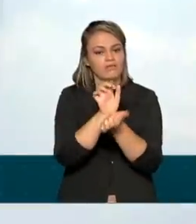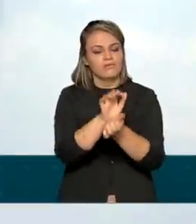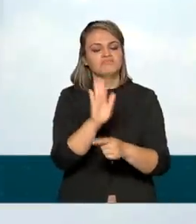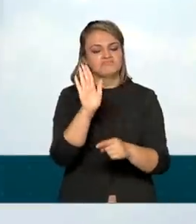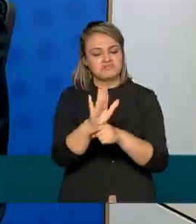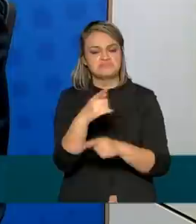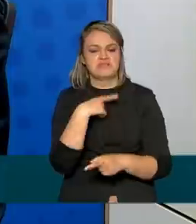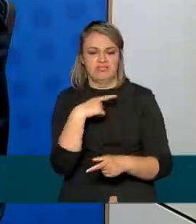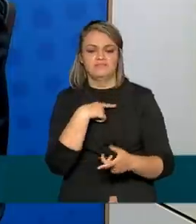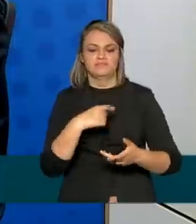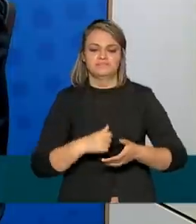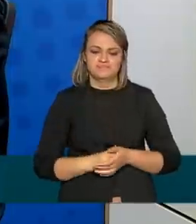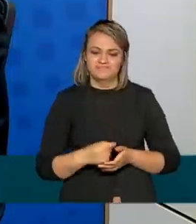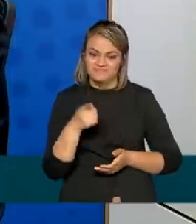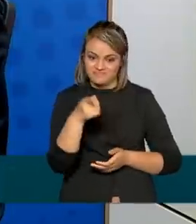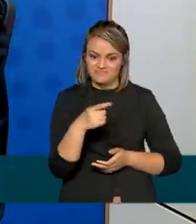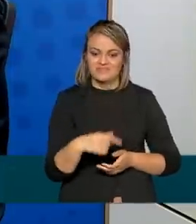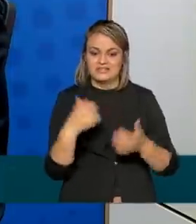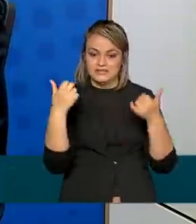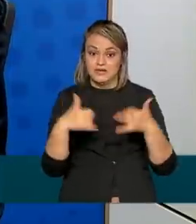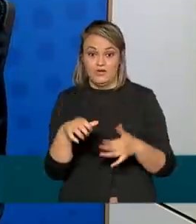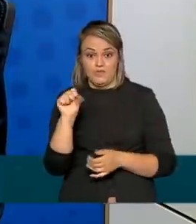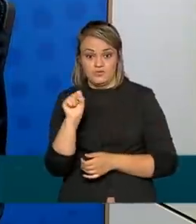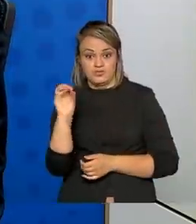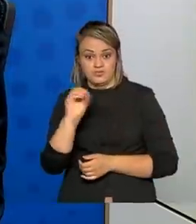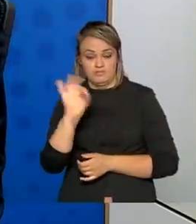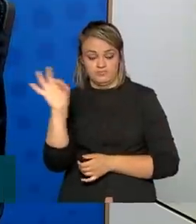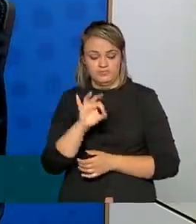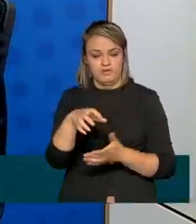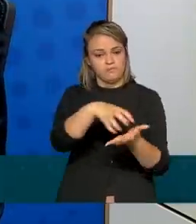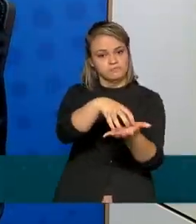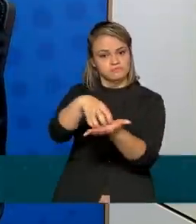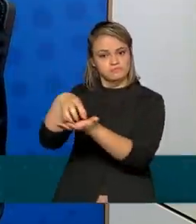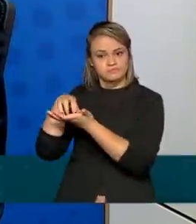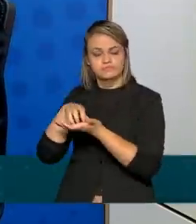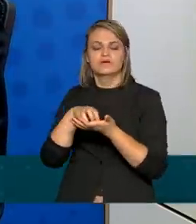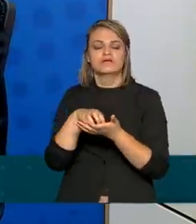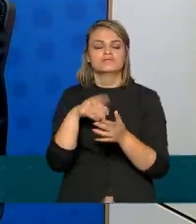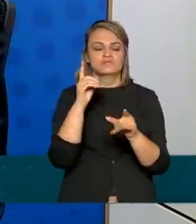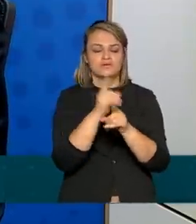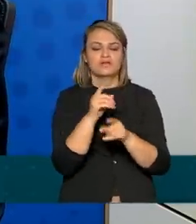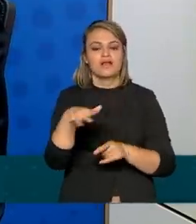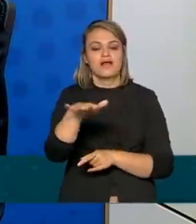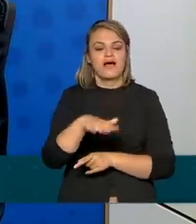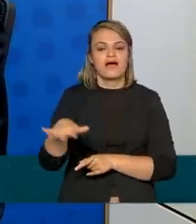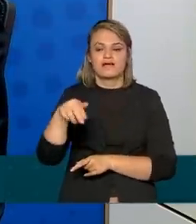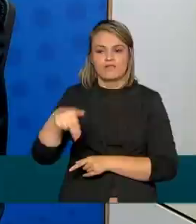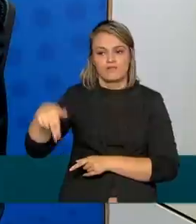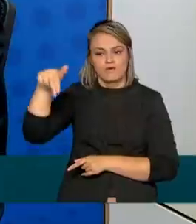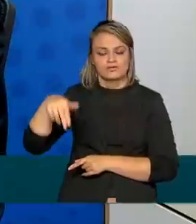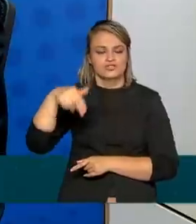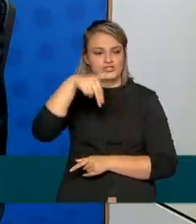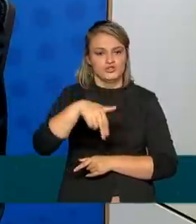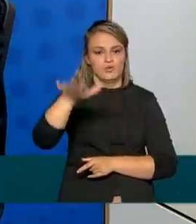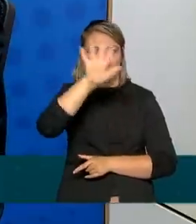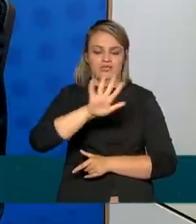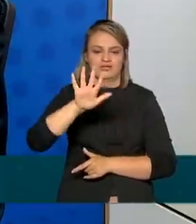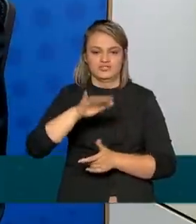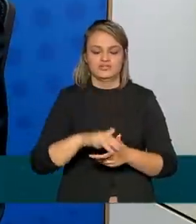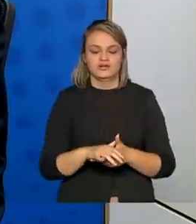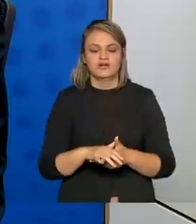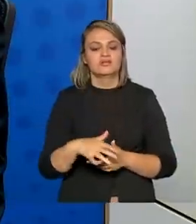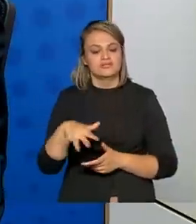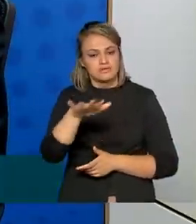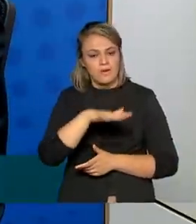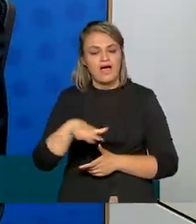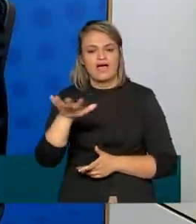beneficiadas. 80% desses pontos estão localizados nas regiões norte e nordeste, que